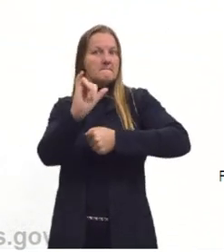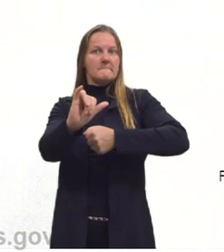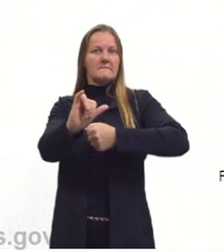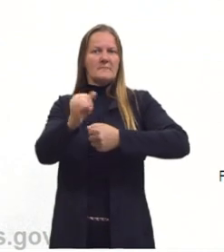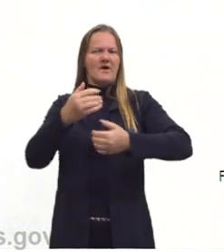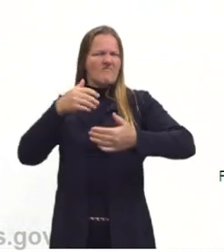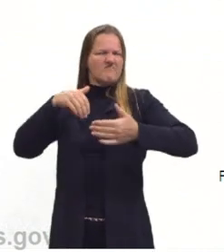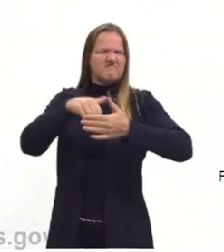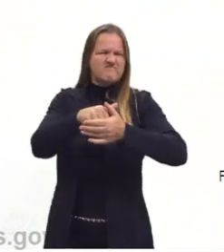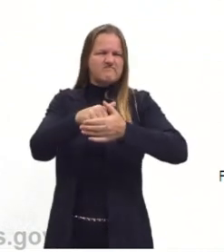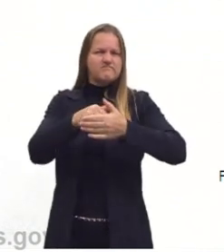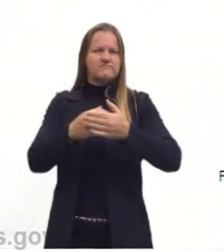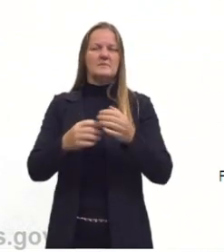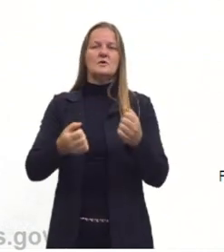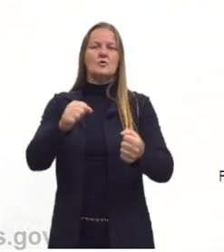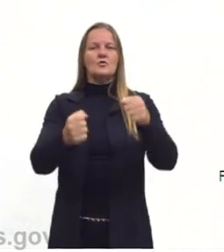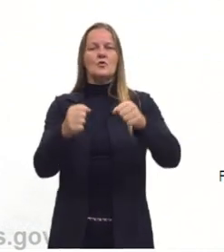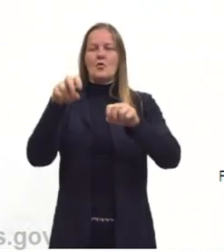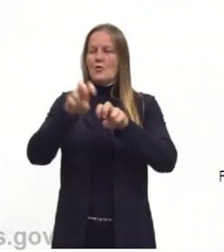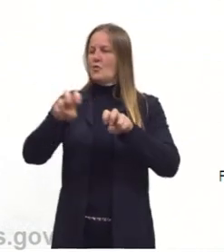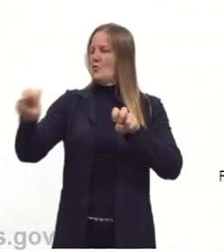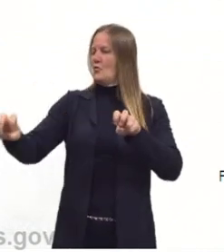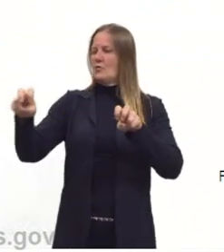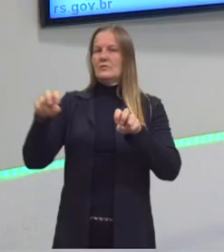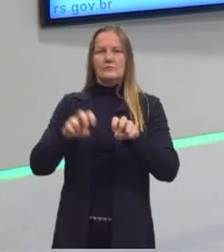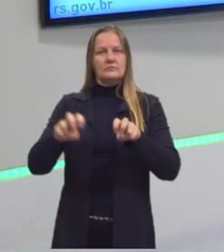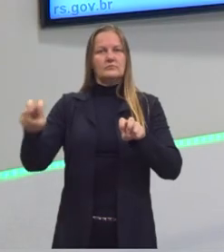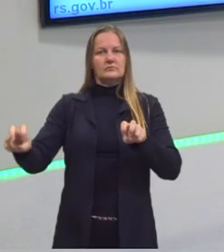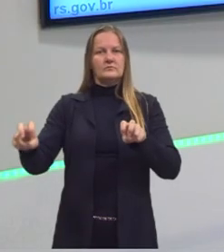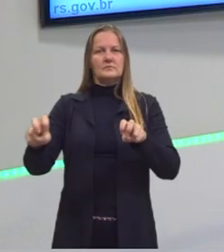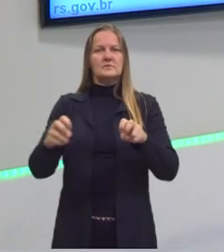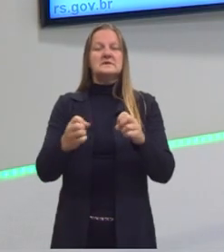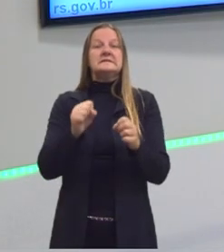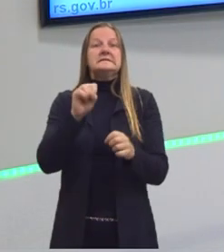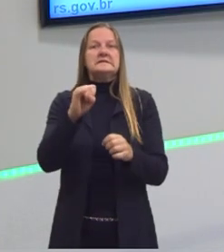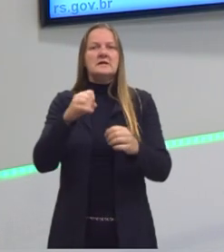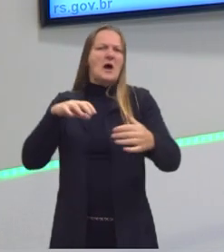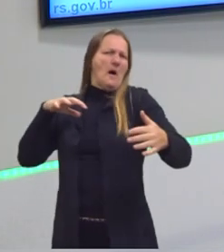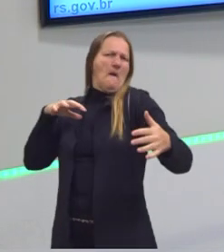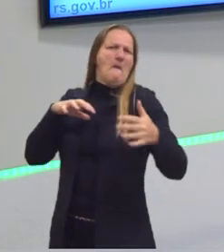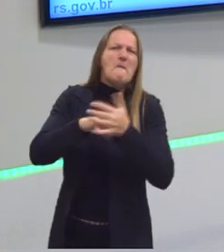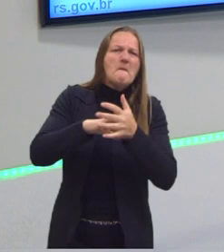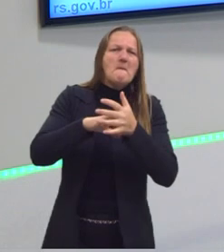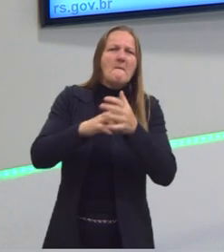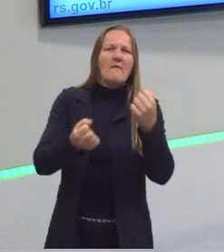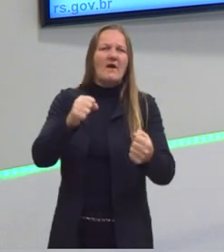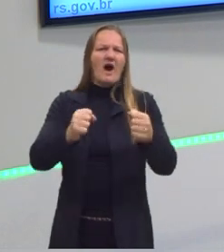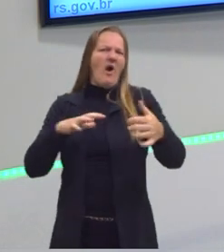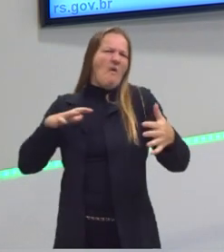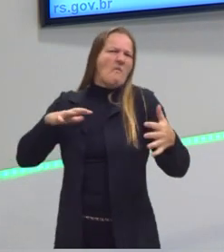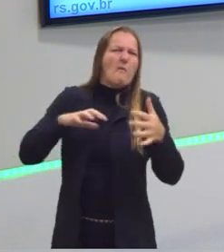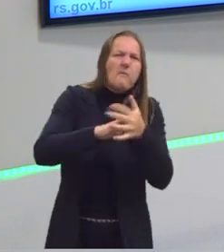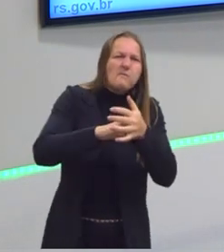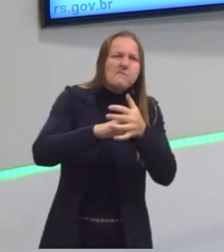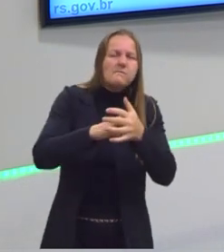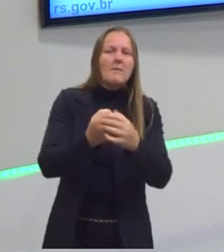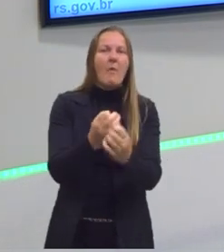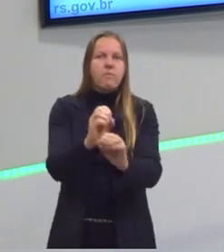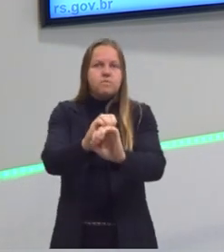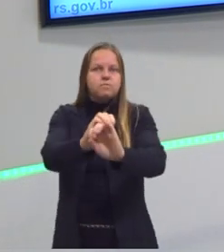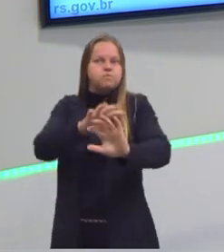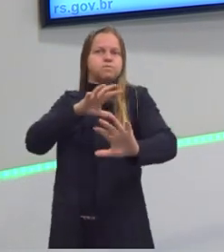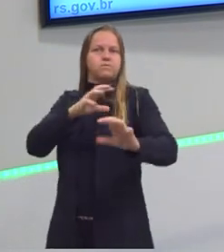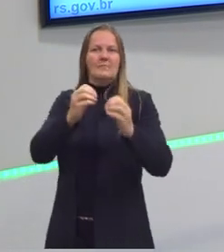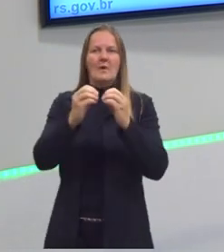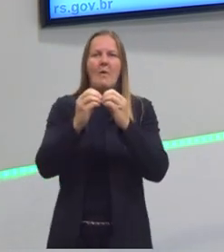os passageiros do veículo, caso ocorra alguma colisão, algum descuido, enfim,